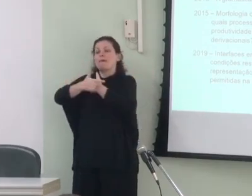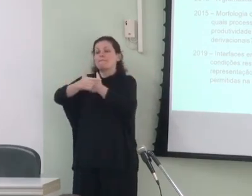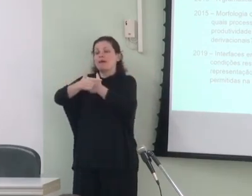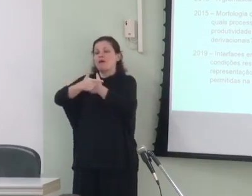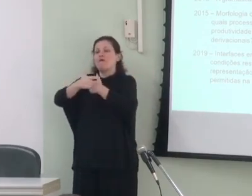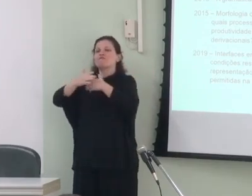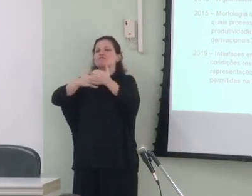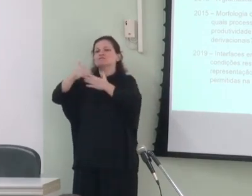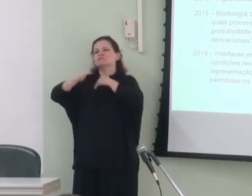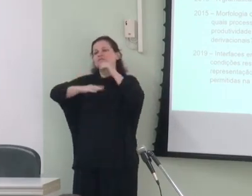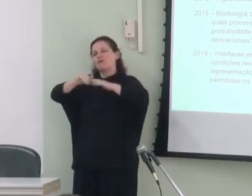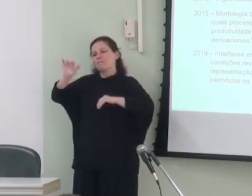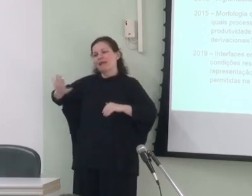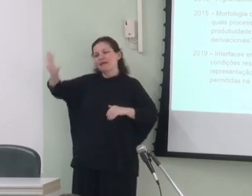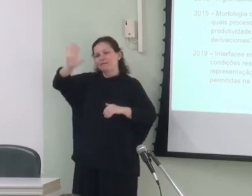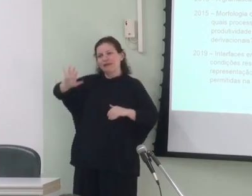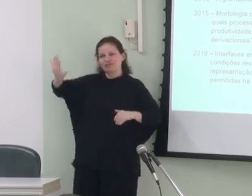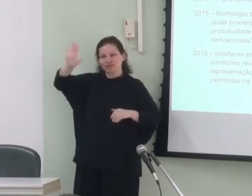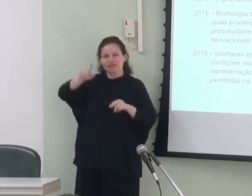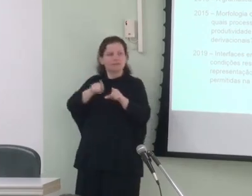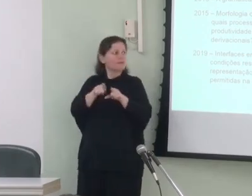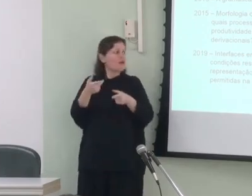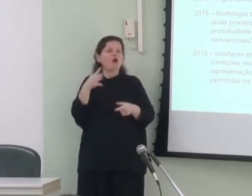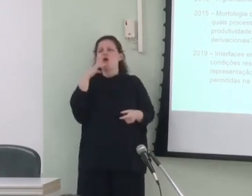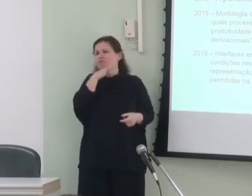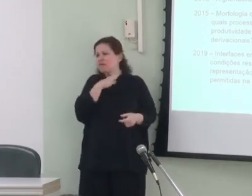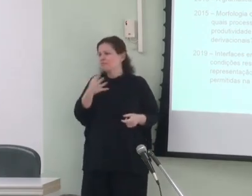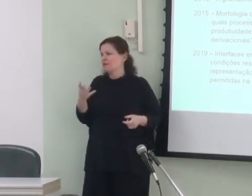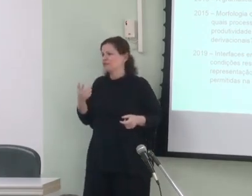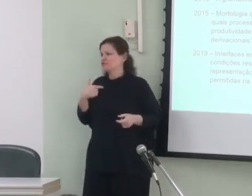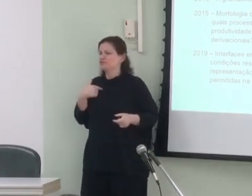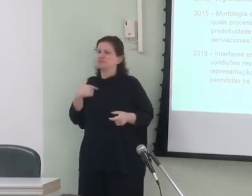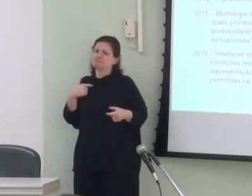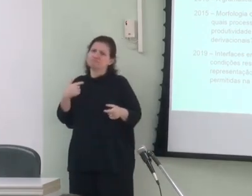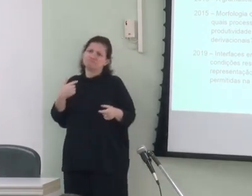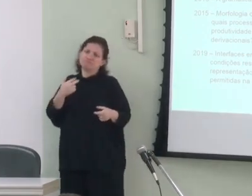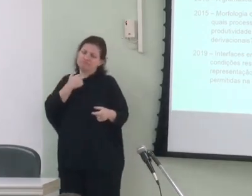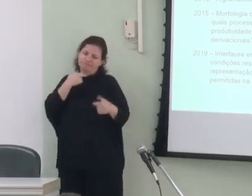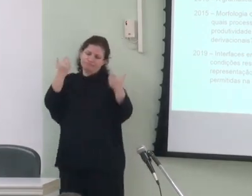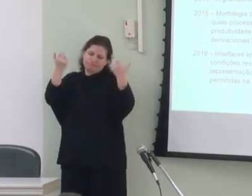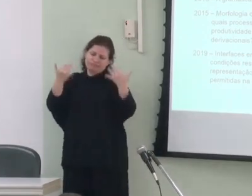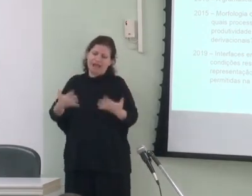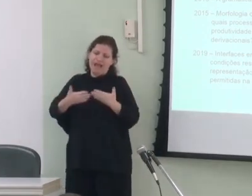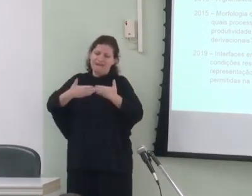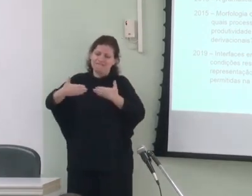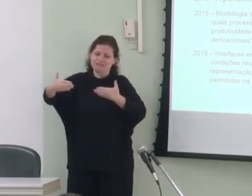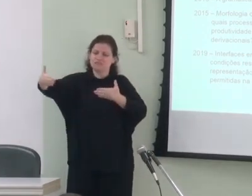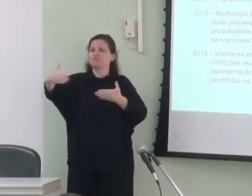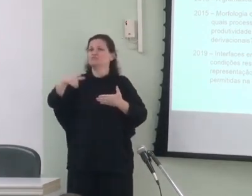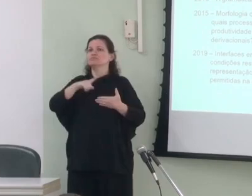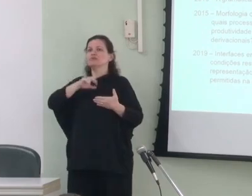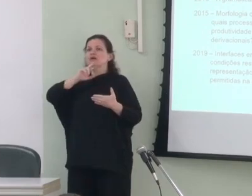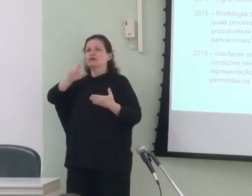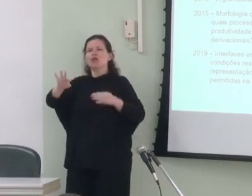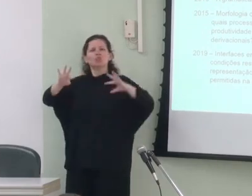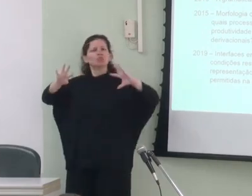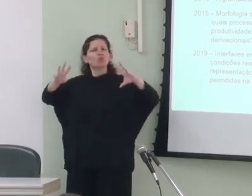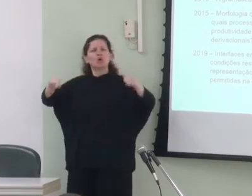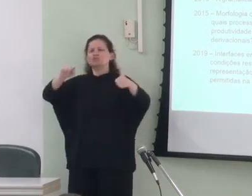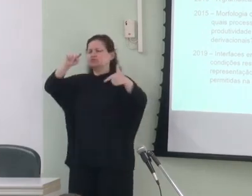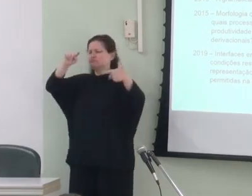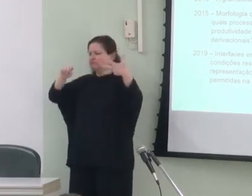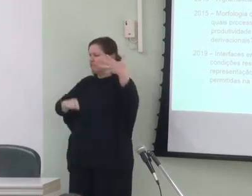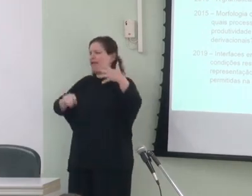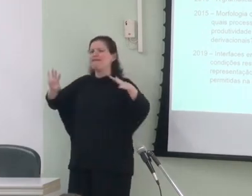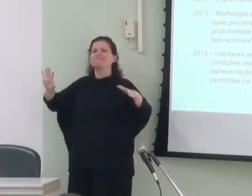pragmáticas na ordenação. Obviamente, eu não seria capaz de falar sobre os avanços que resultaram de todos esses eventos,